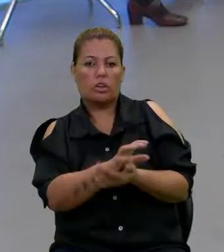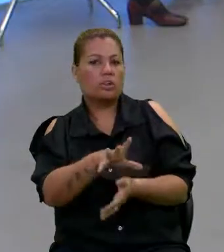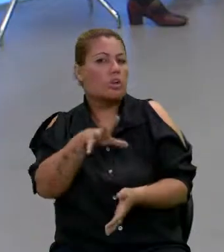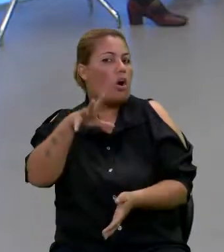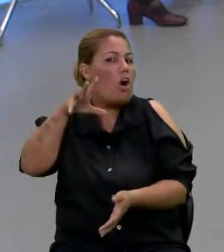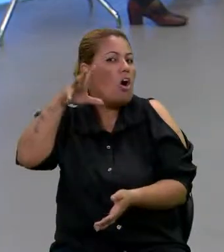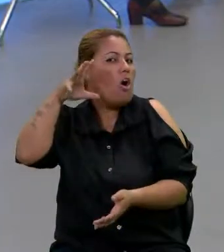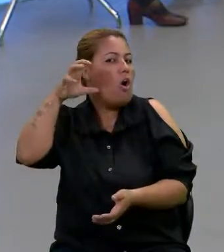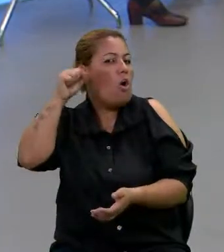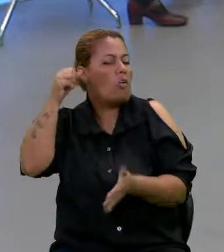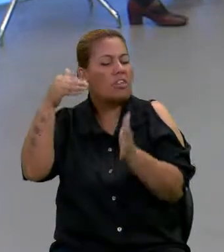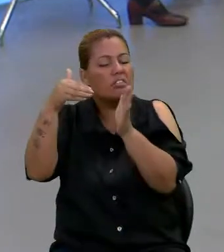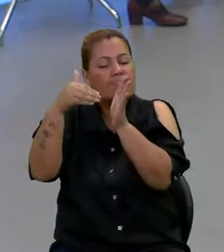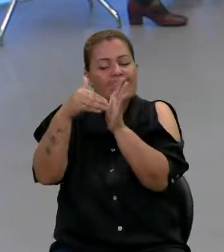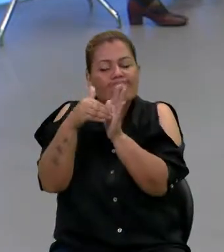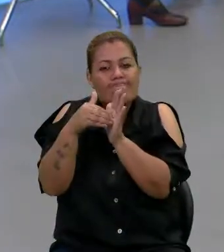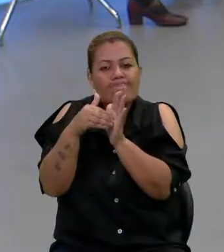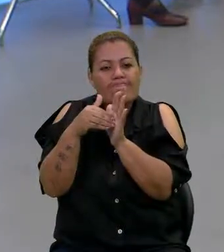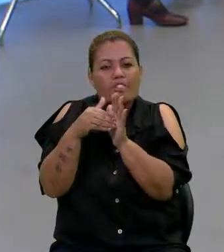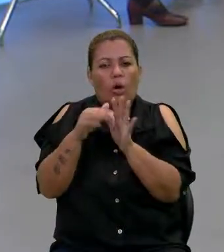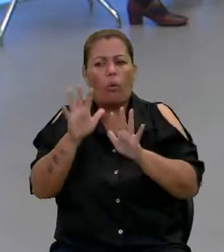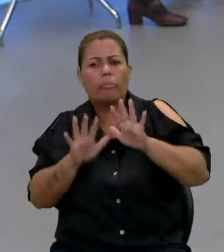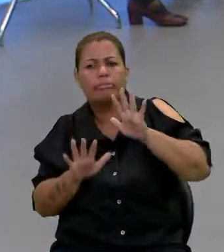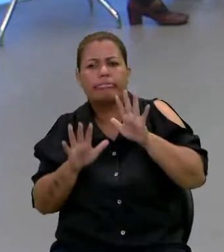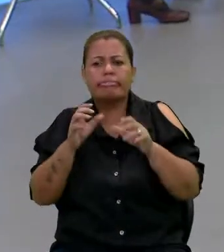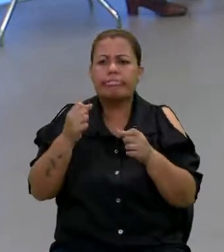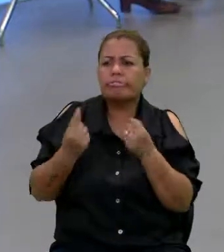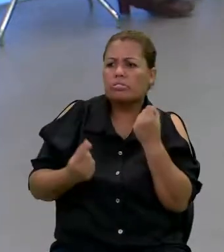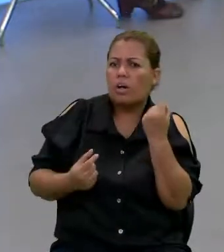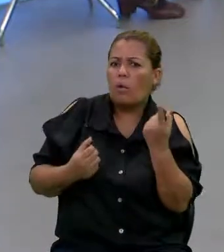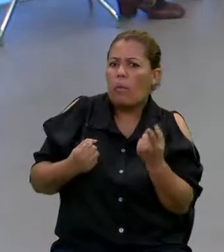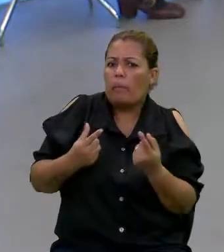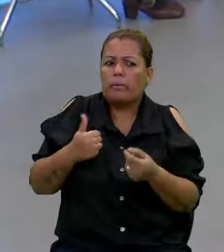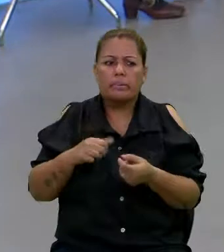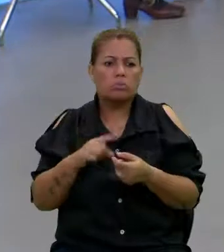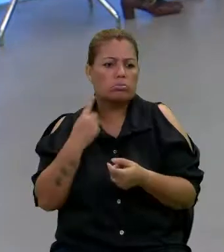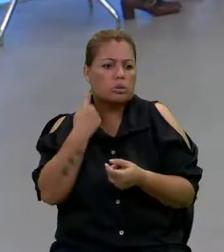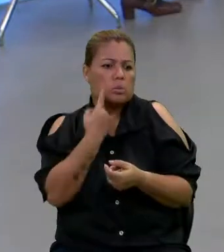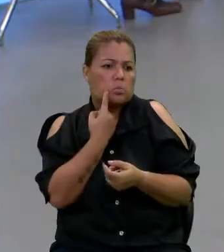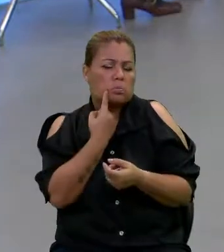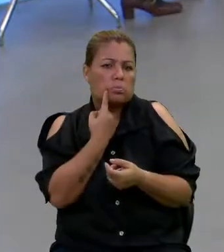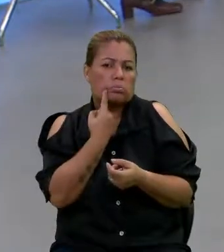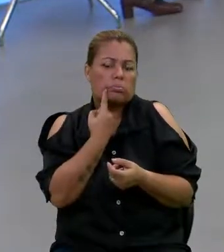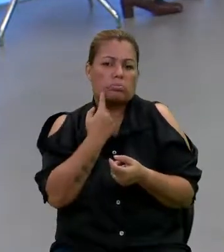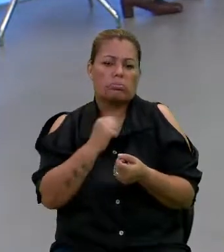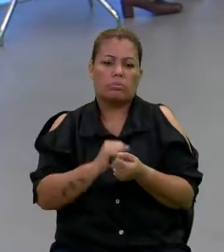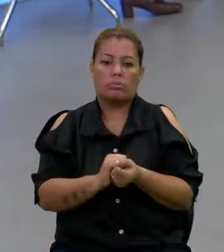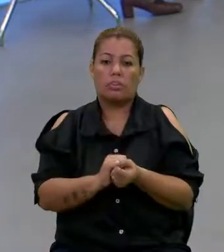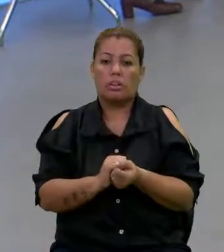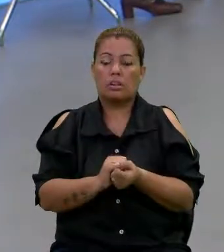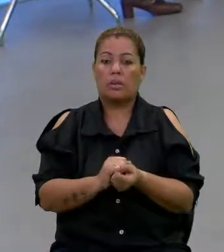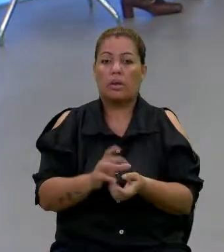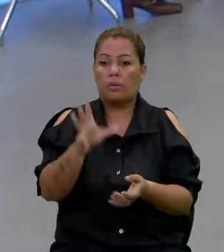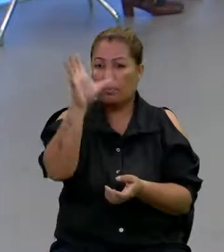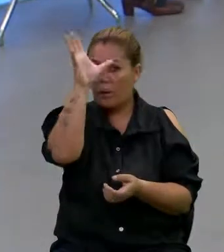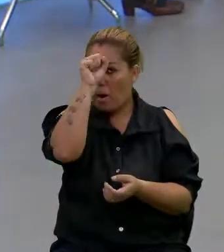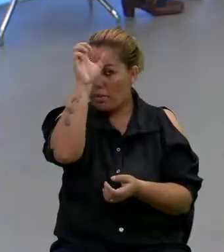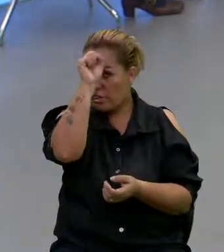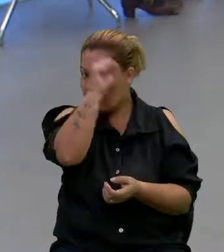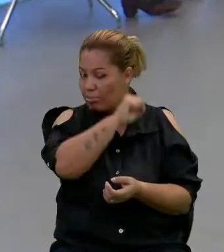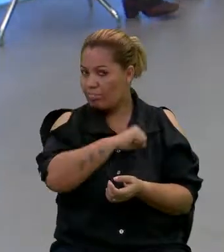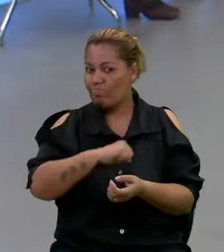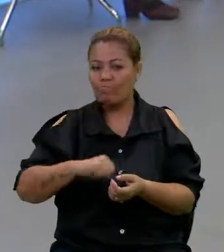até? Como algumas também podem não ouvir? Então, eu aprendi muito com isso.